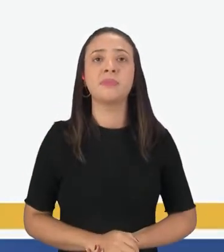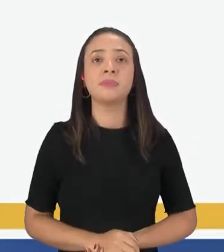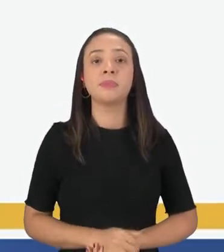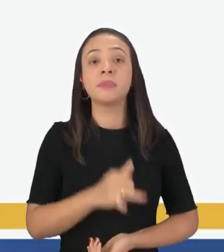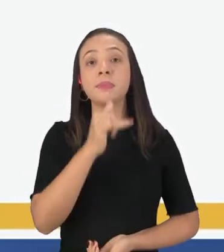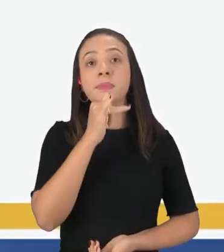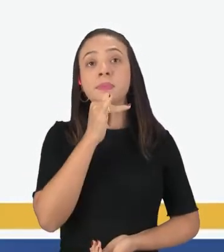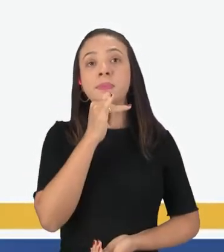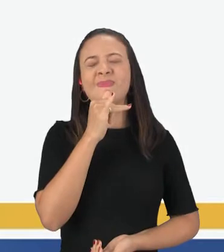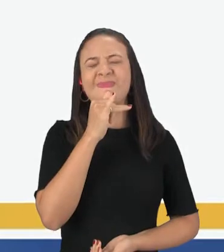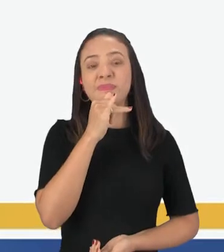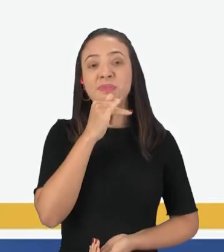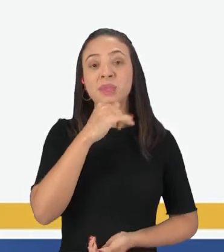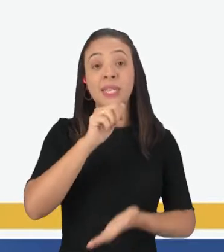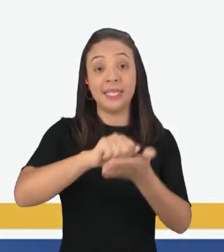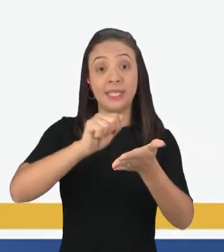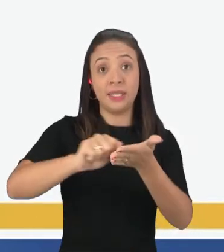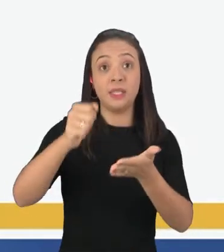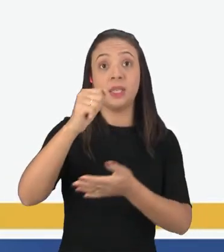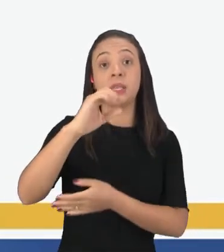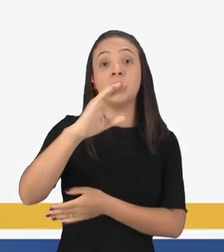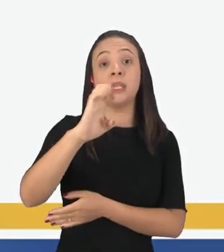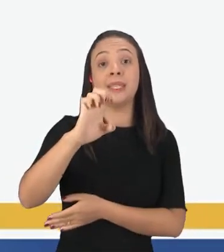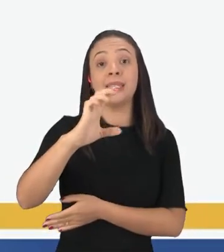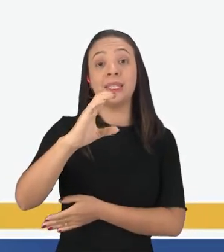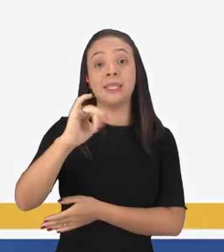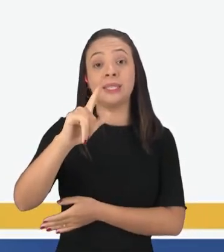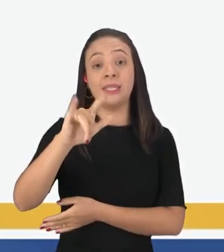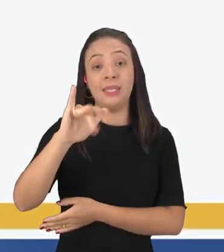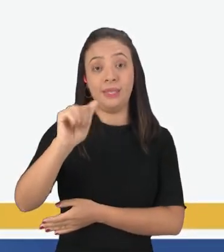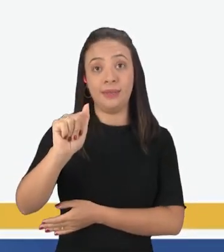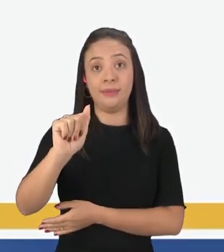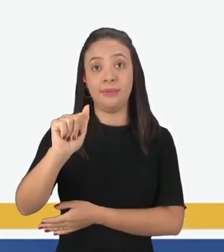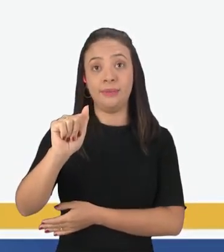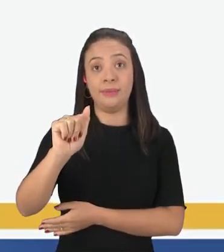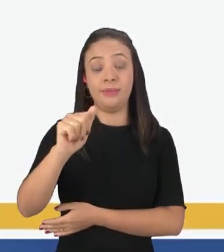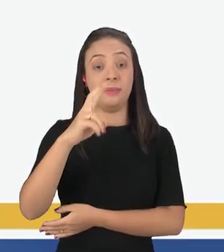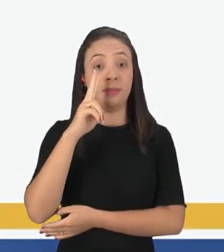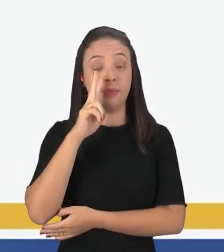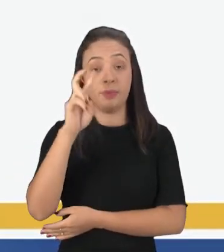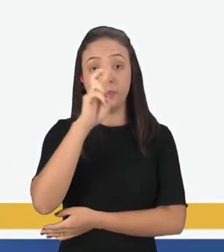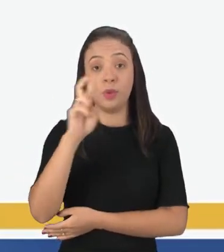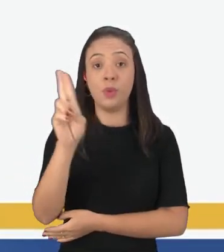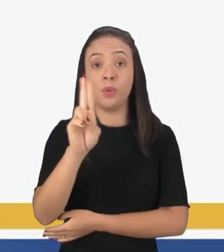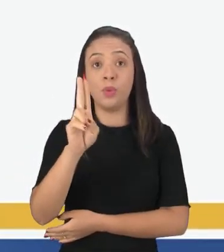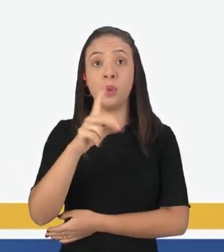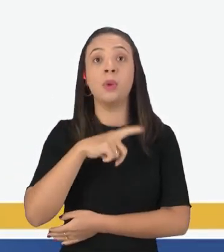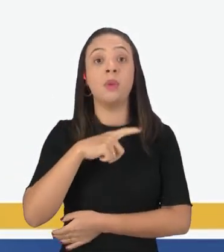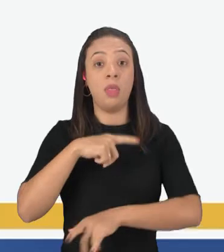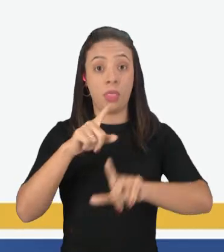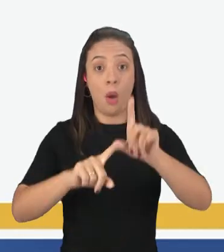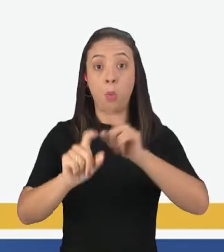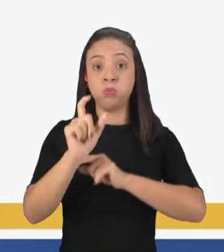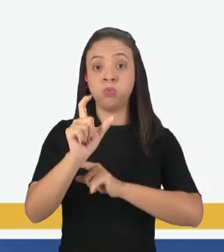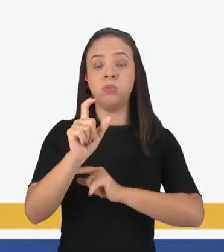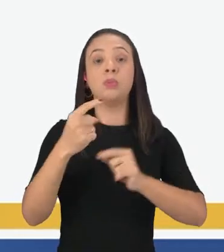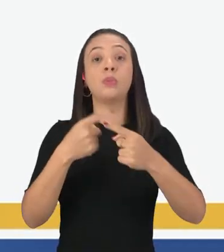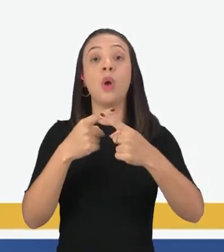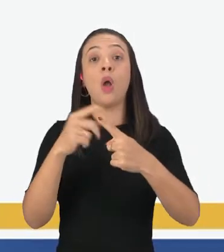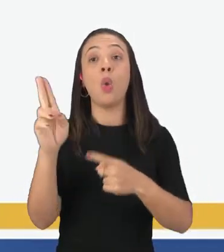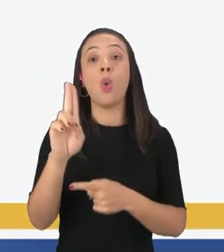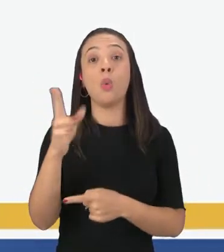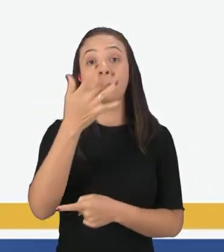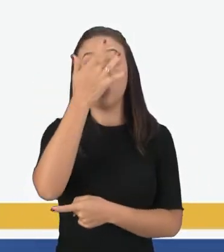No caso, ó, próprio, escritora, o exemplo aí, Cecília Meirelles. Vocês observarem, o nome dela está em letra maiúscula, o nome de uma pessoa.